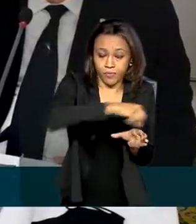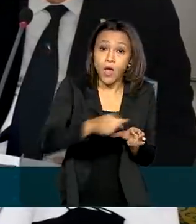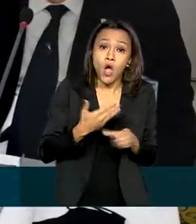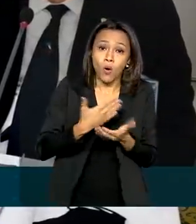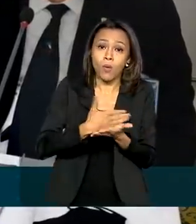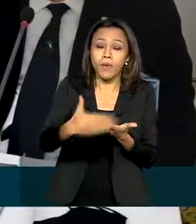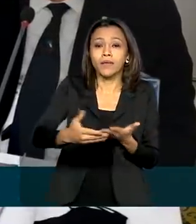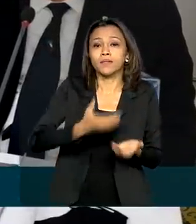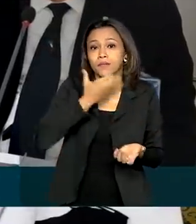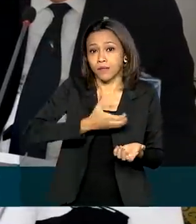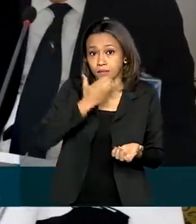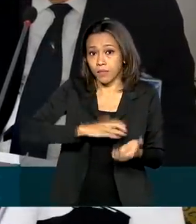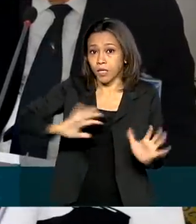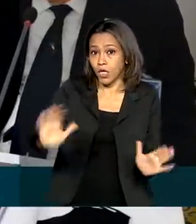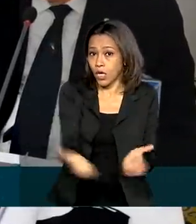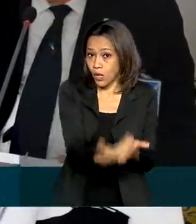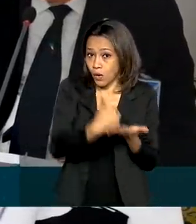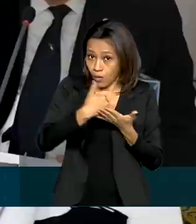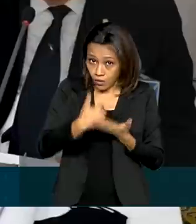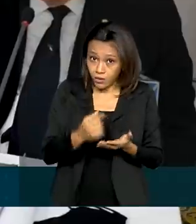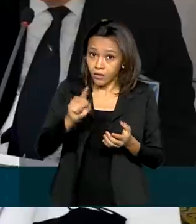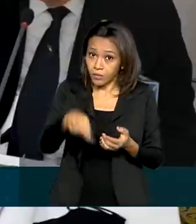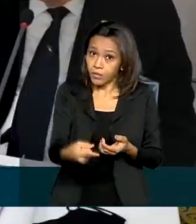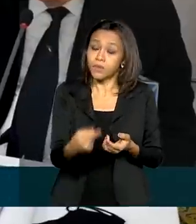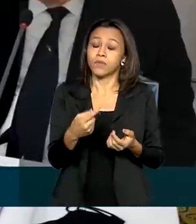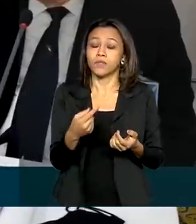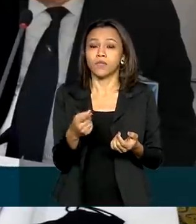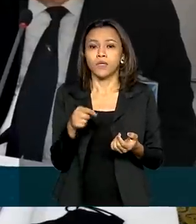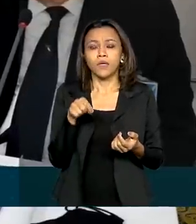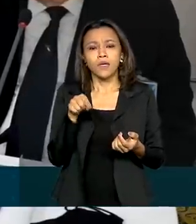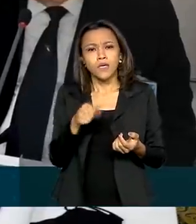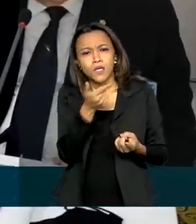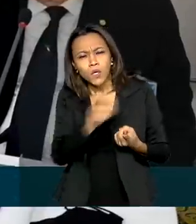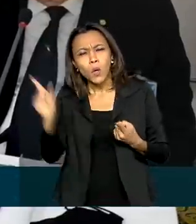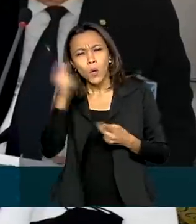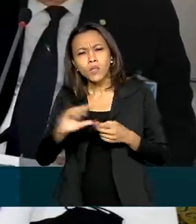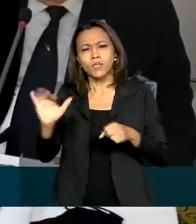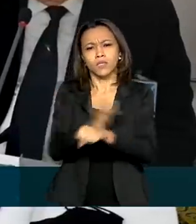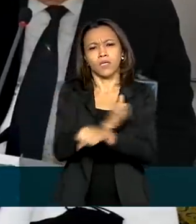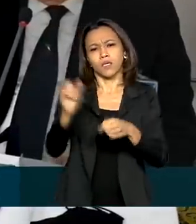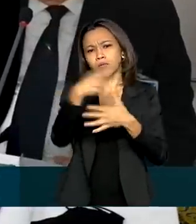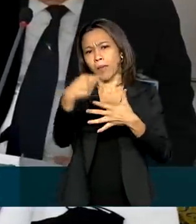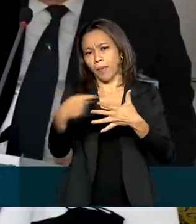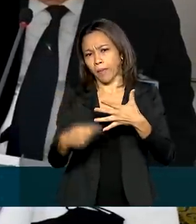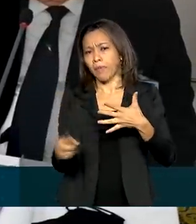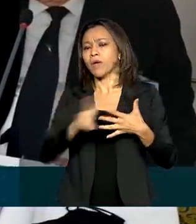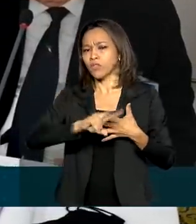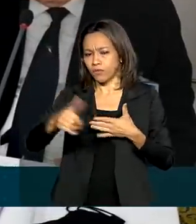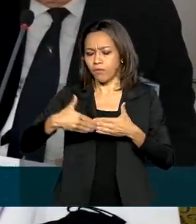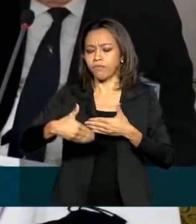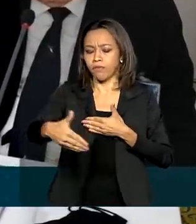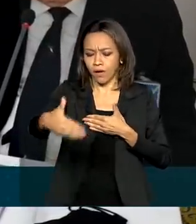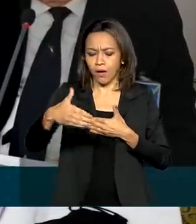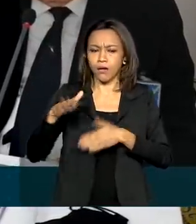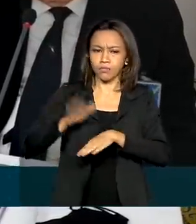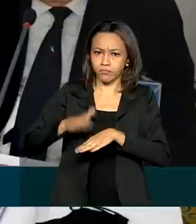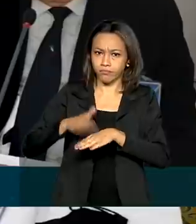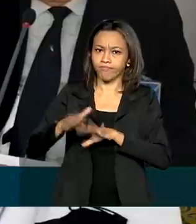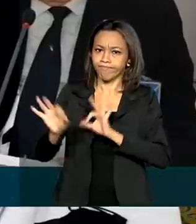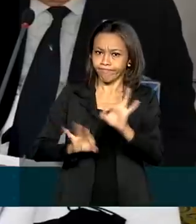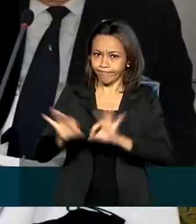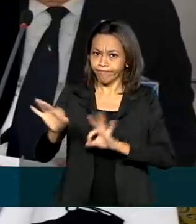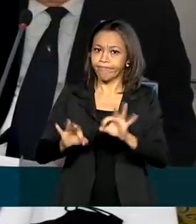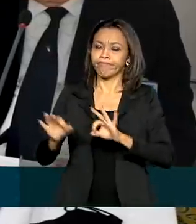janeiro, em arroz especial, a tendência é a normalizar o preço. Fiquei que outras medidas estão sendo tomadas pelo ministro da Economia,